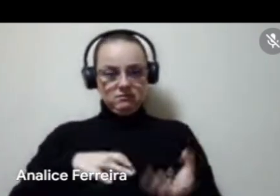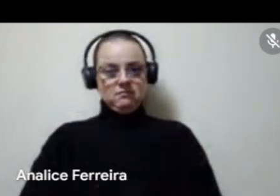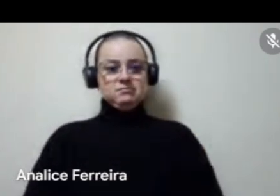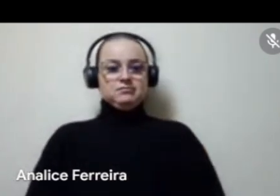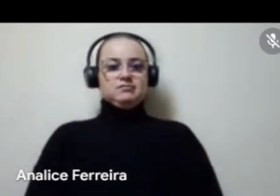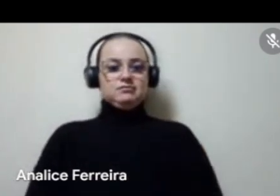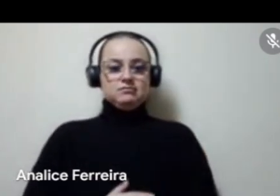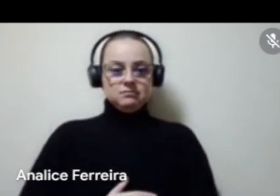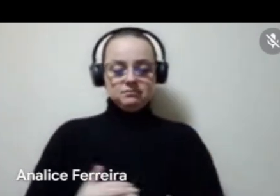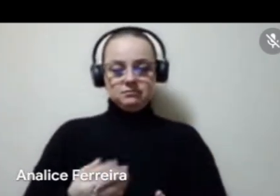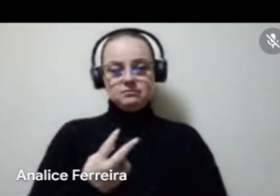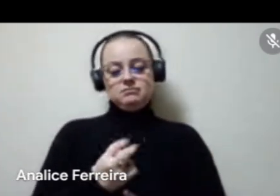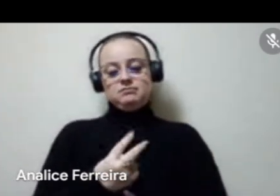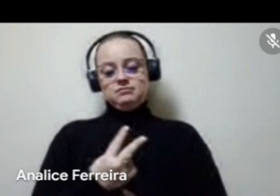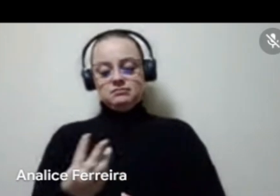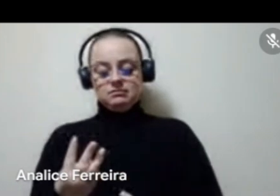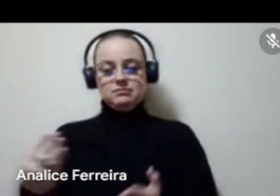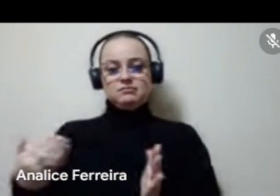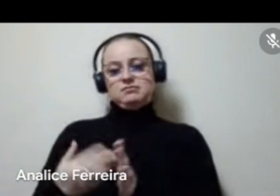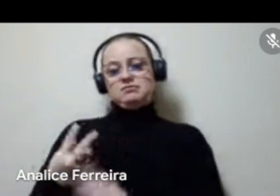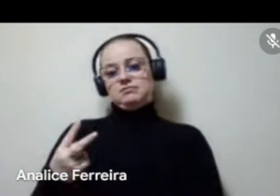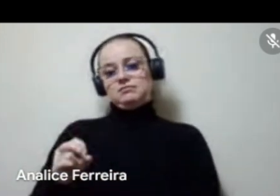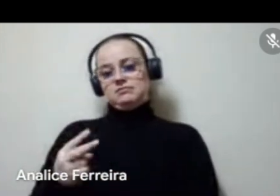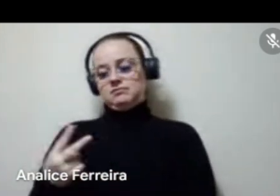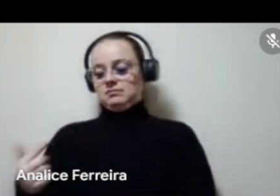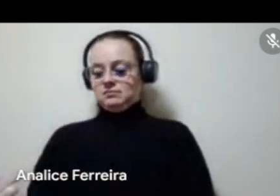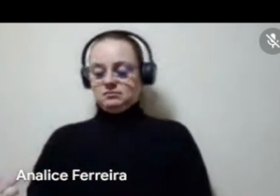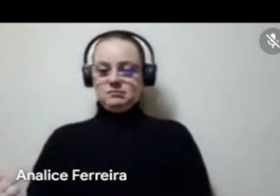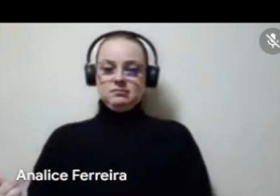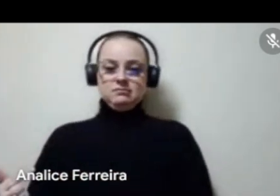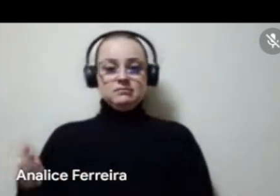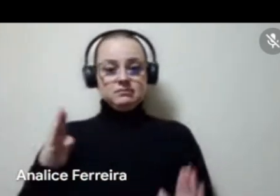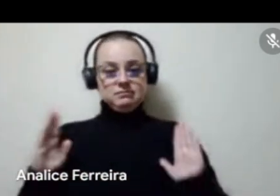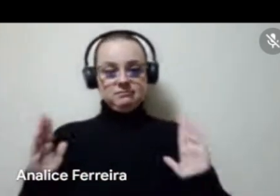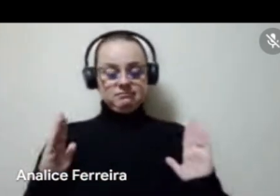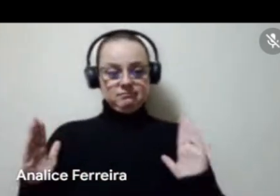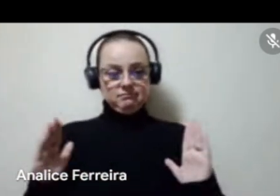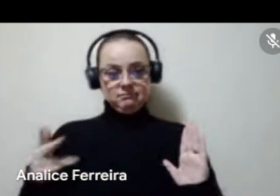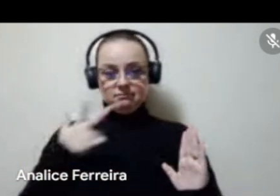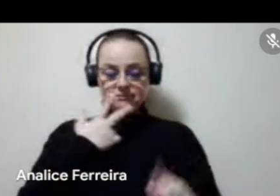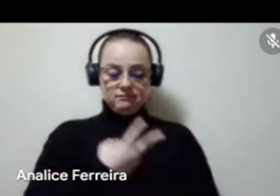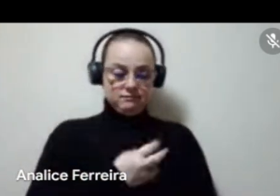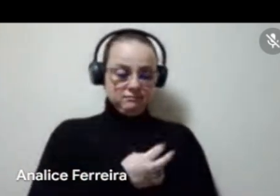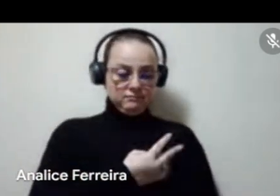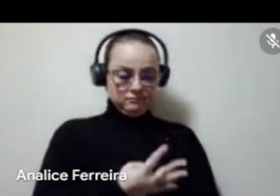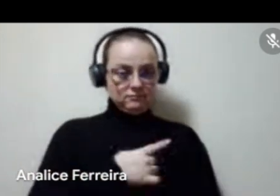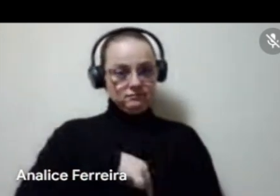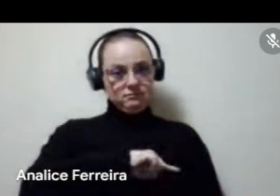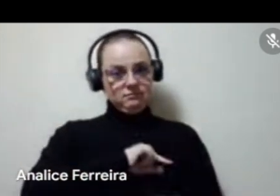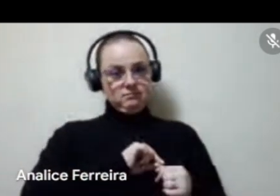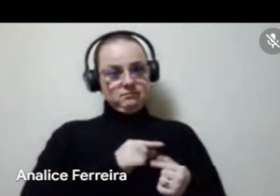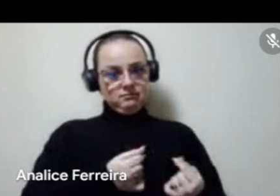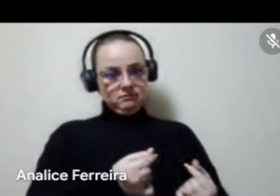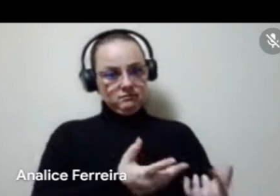começando em 2023 até 2027, né? Então, nessa dinâmica, esse ano, 2024, a gente está executando os recursos